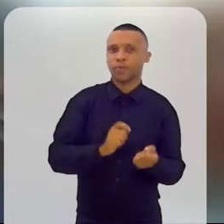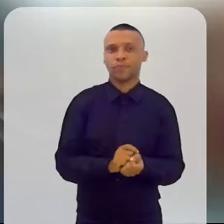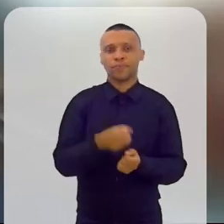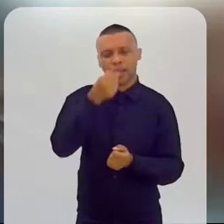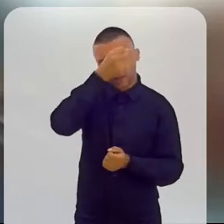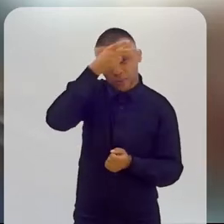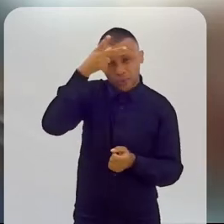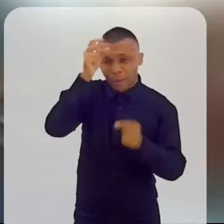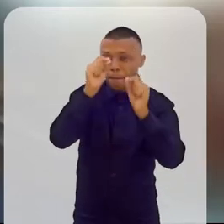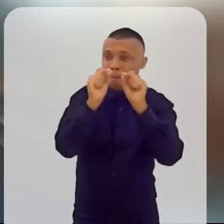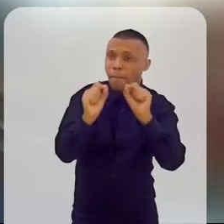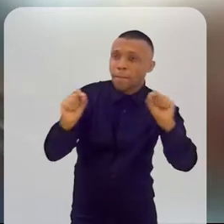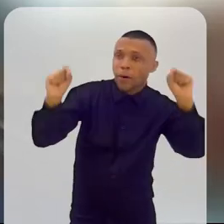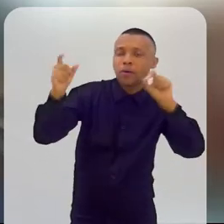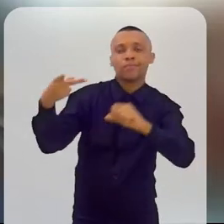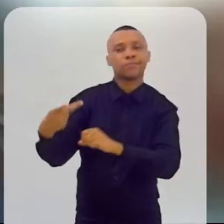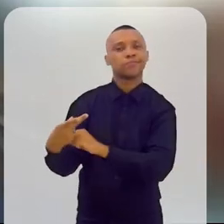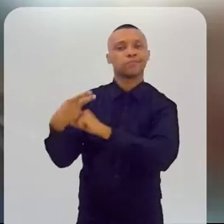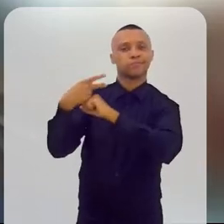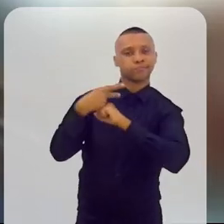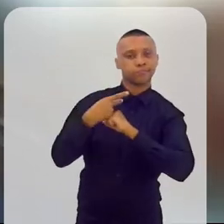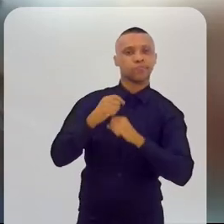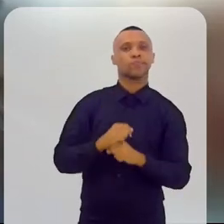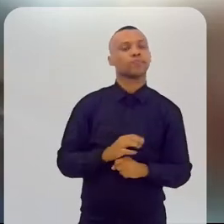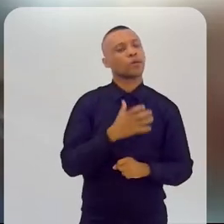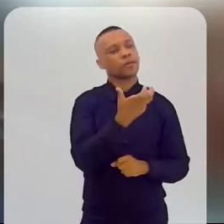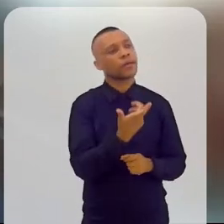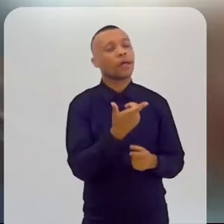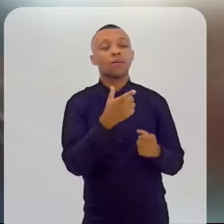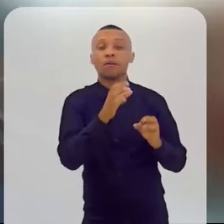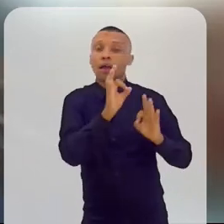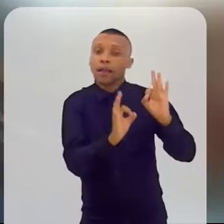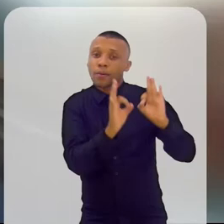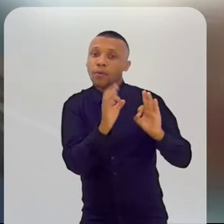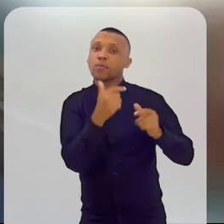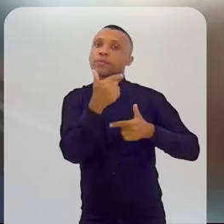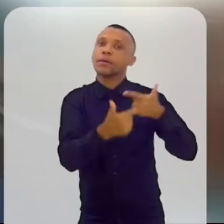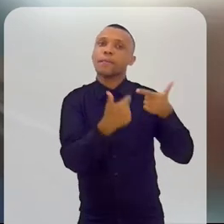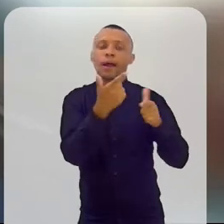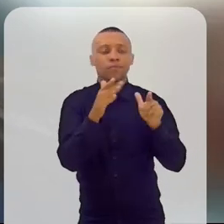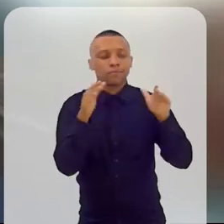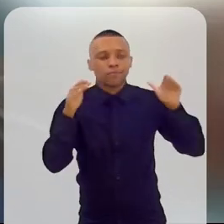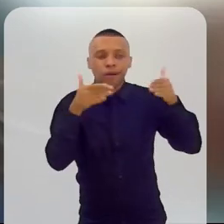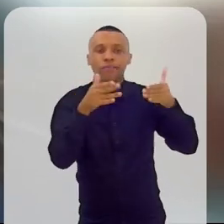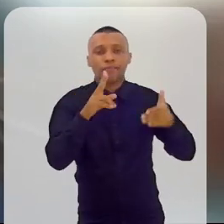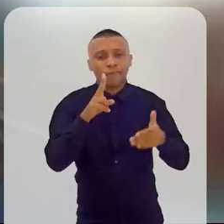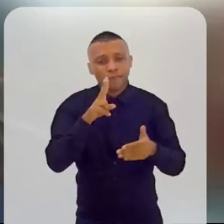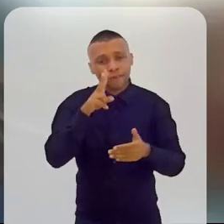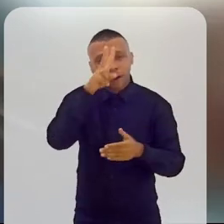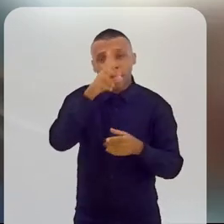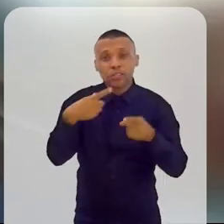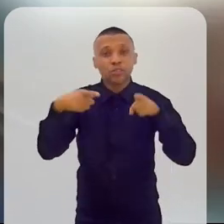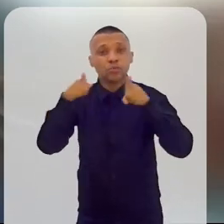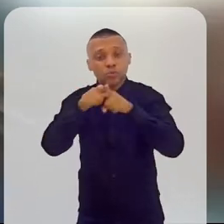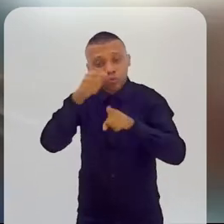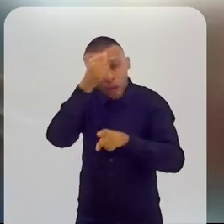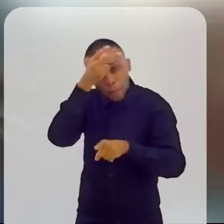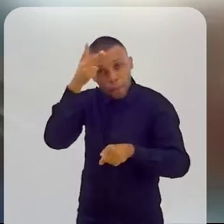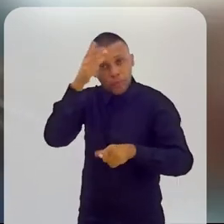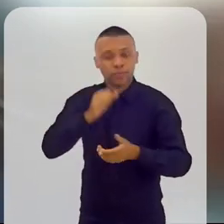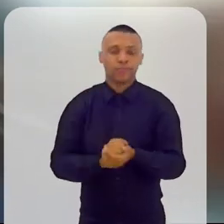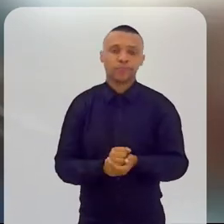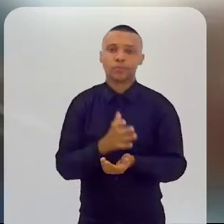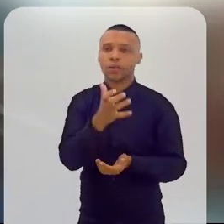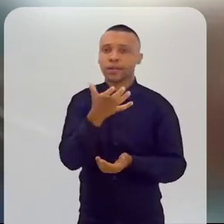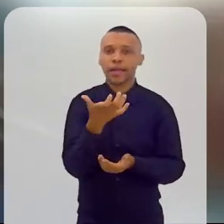muitos municípios nos procuraram dizendo, olha, eu quero fazer um trabalho ainda mais consistente junto ao meu município.